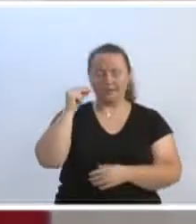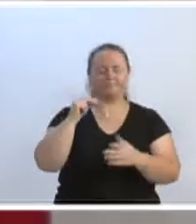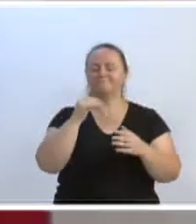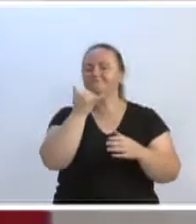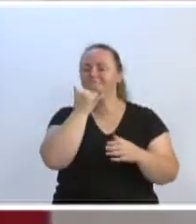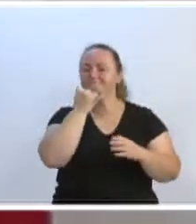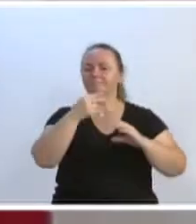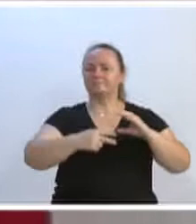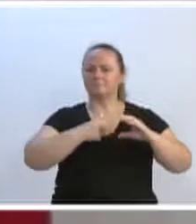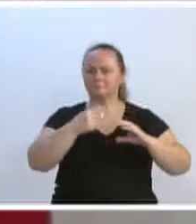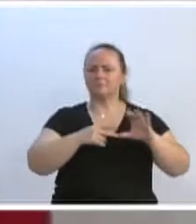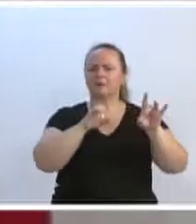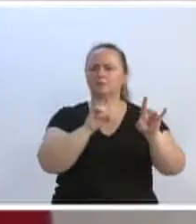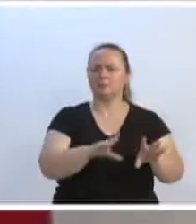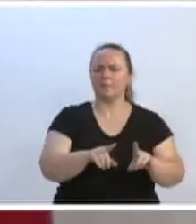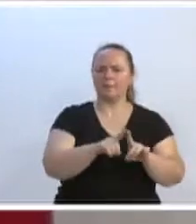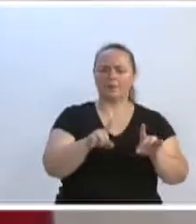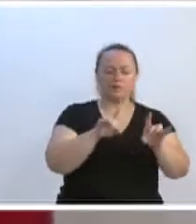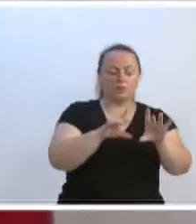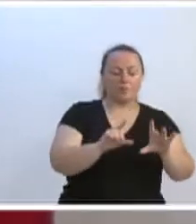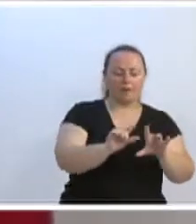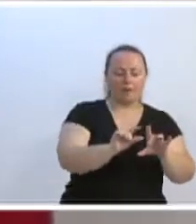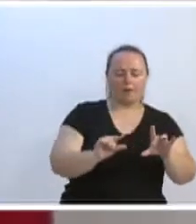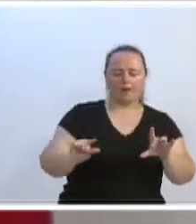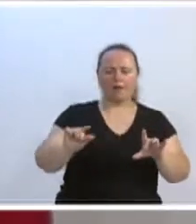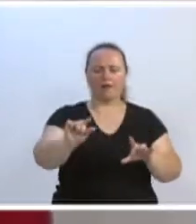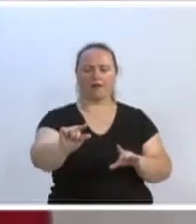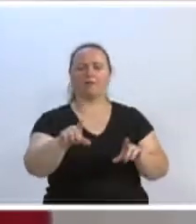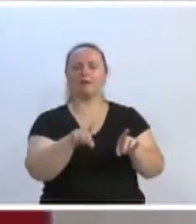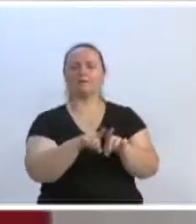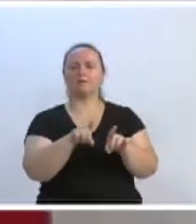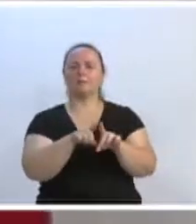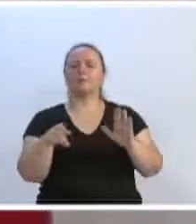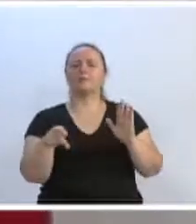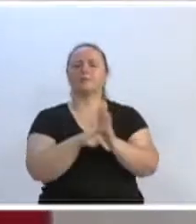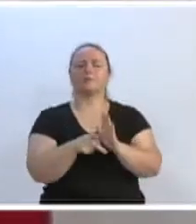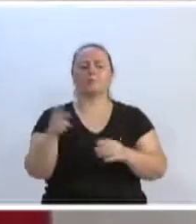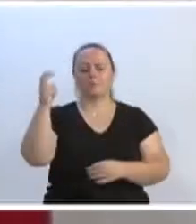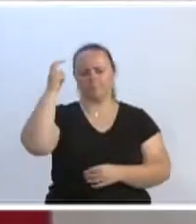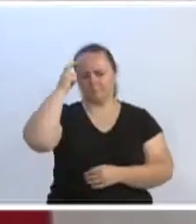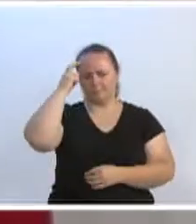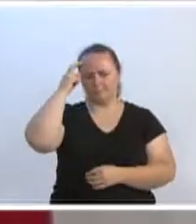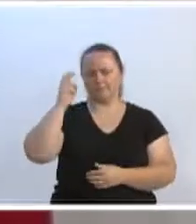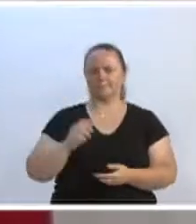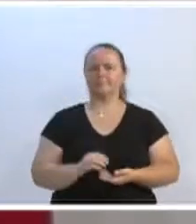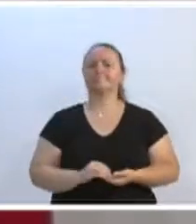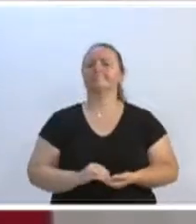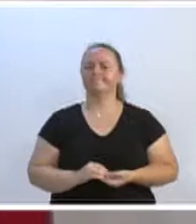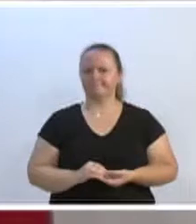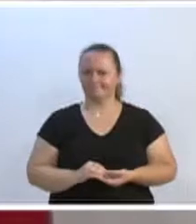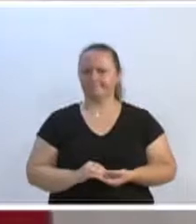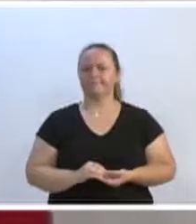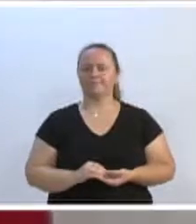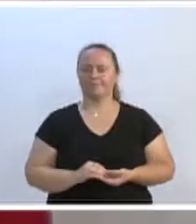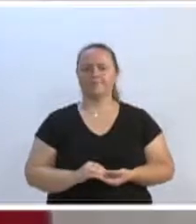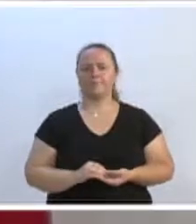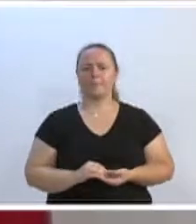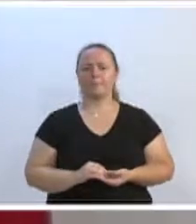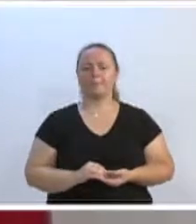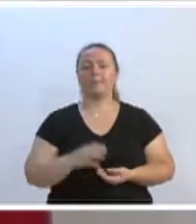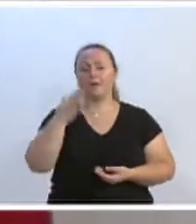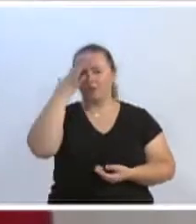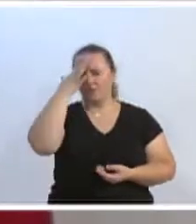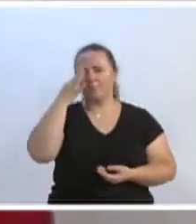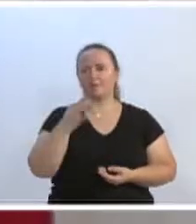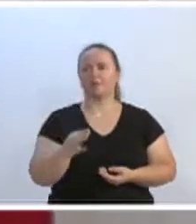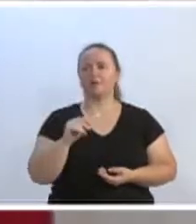na condição de que parte desses recursos também vá para o Fundo Municipal de Apoio à Cultura, entendendo que a cultura é uma das expressões mais